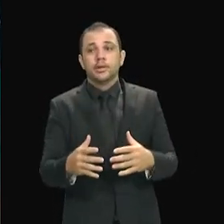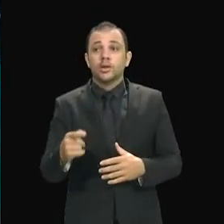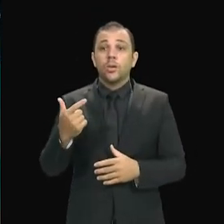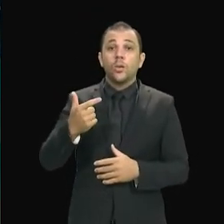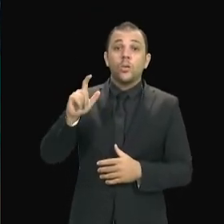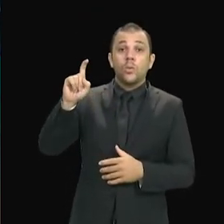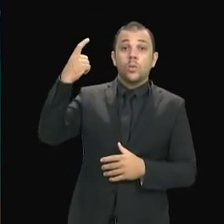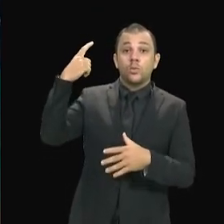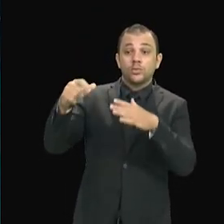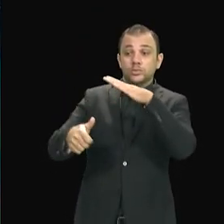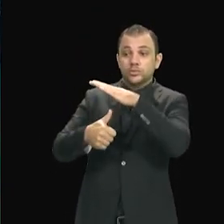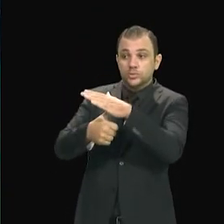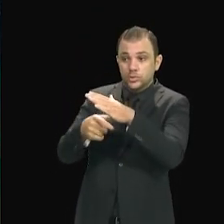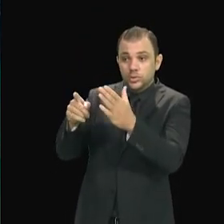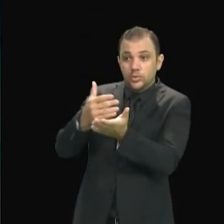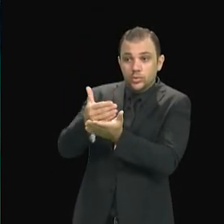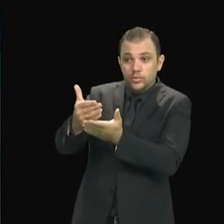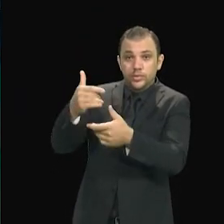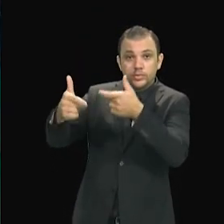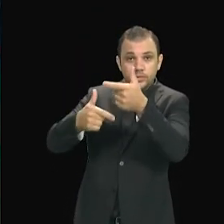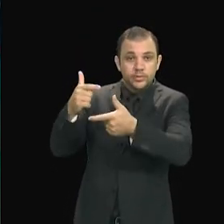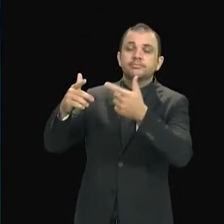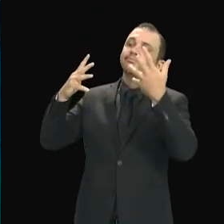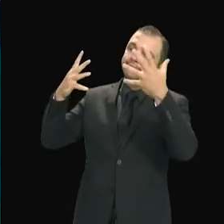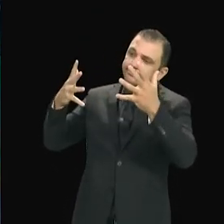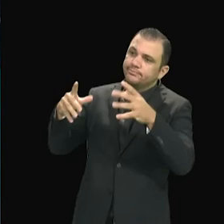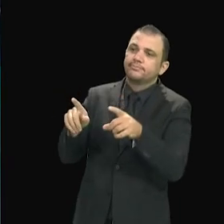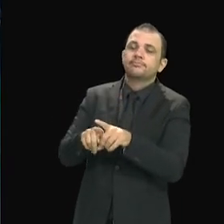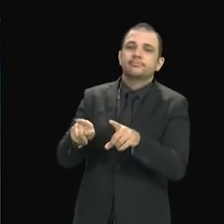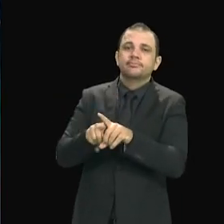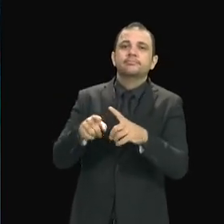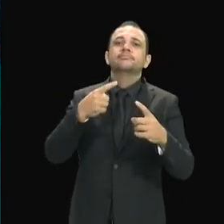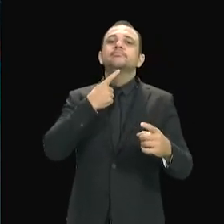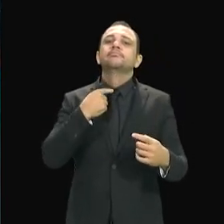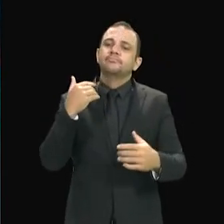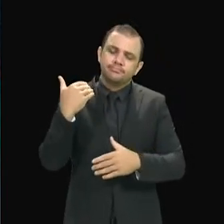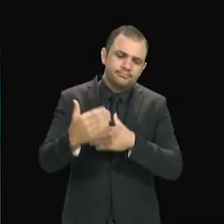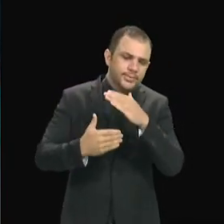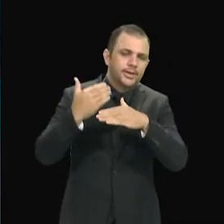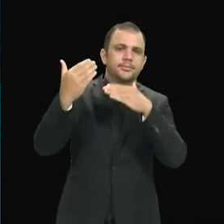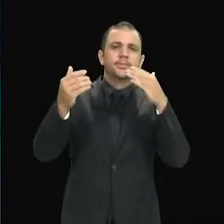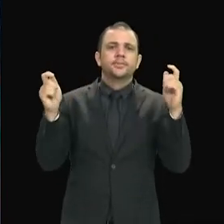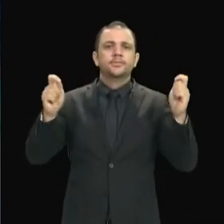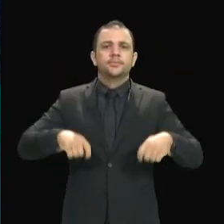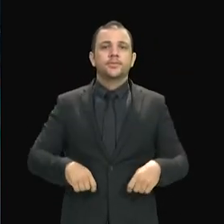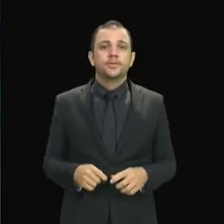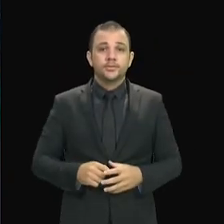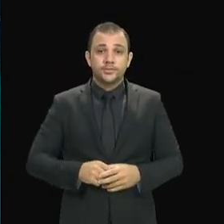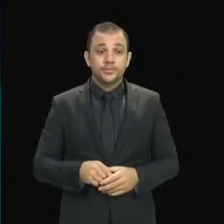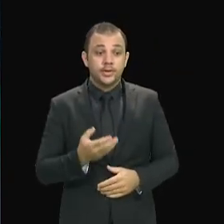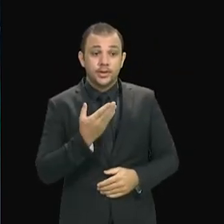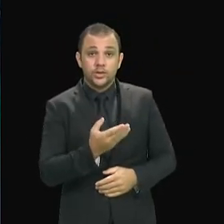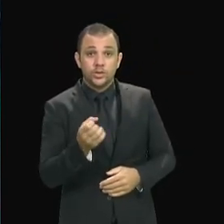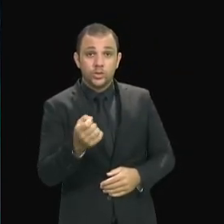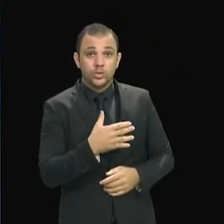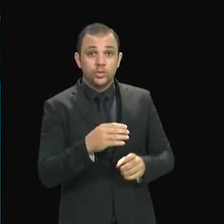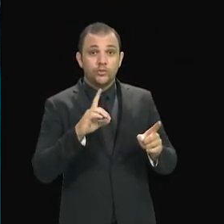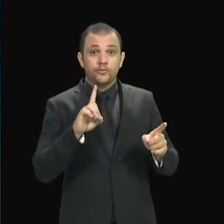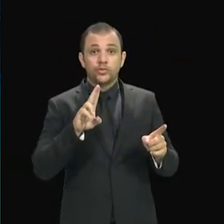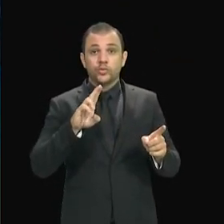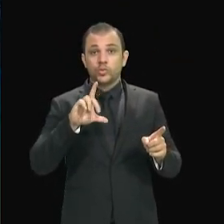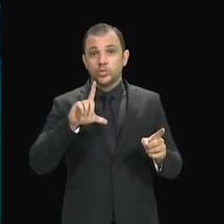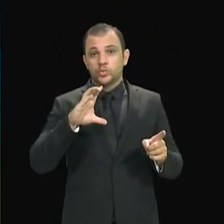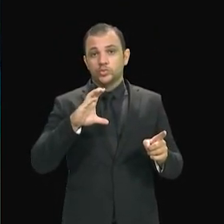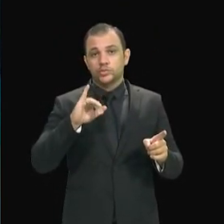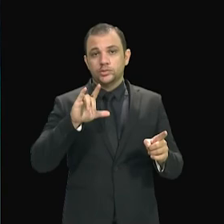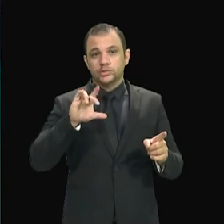Cumprimentar e desejar todo o sucesso e dar o meu apoio também à professora Lucilé e à professora Líria e dizer